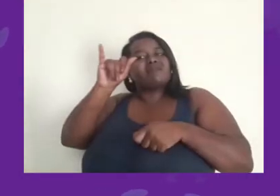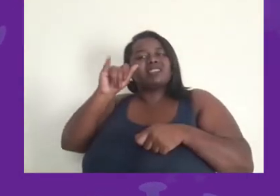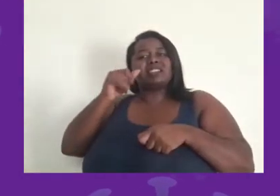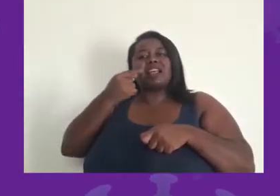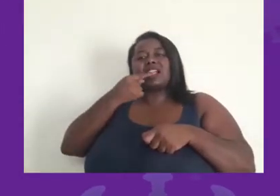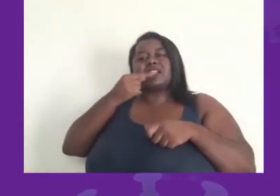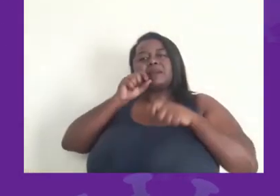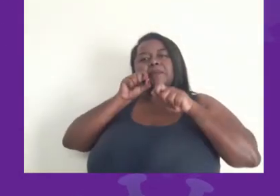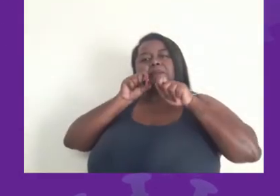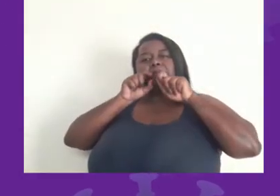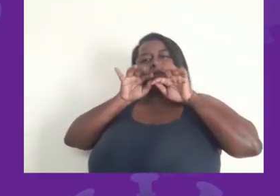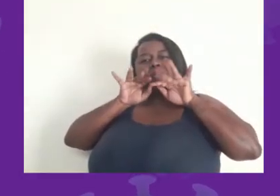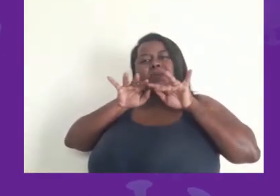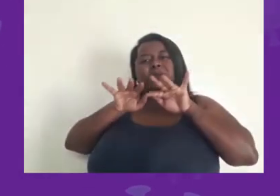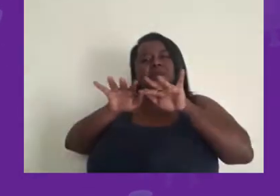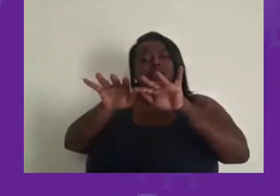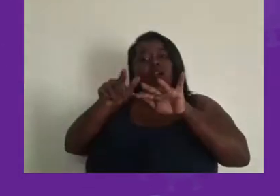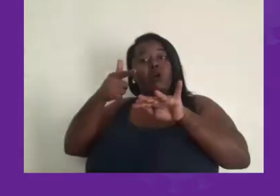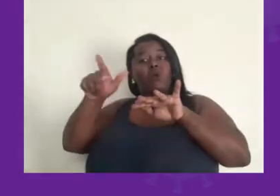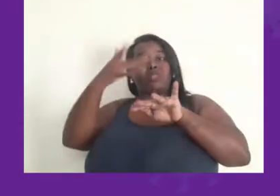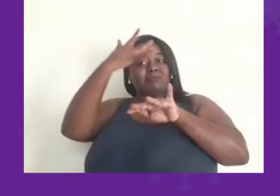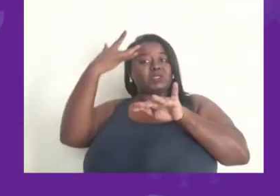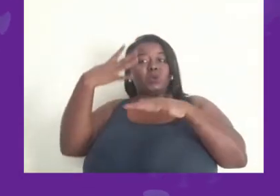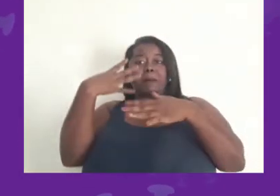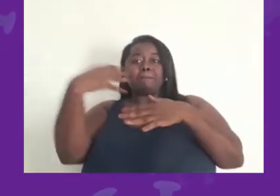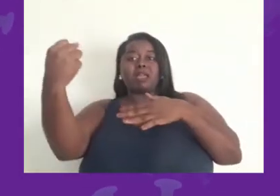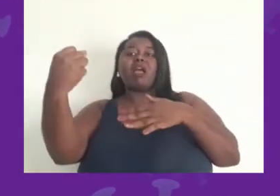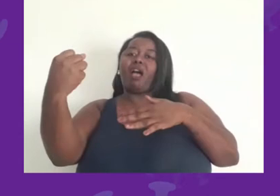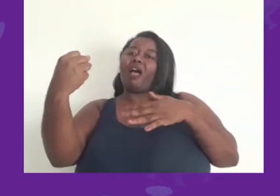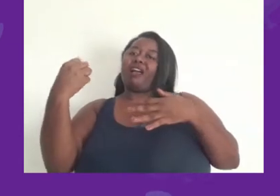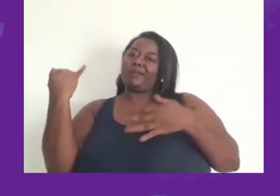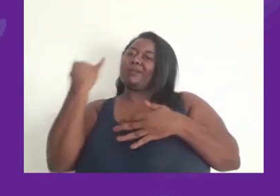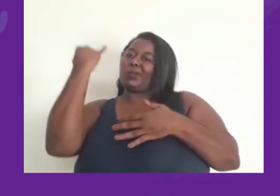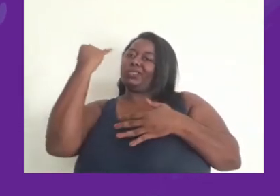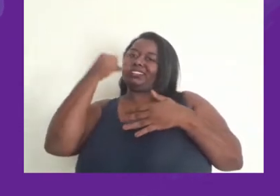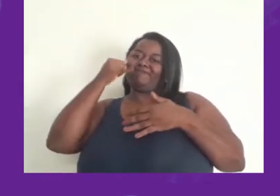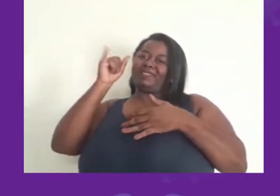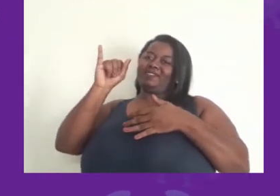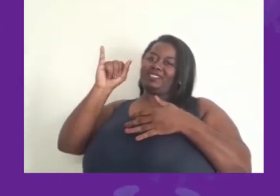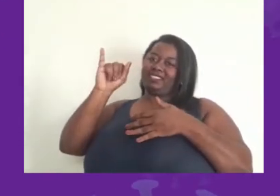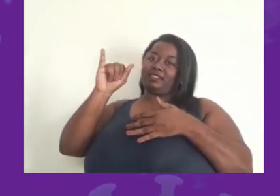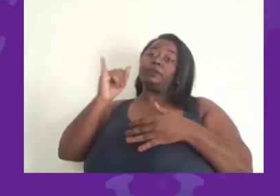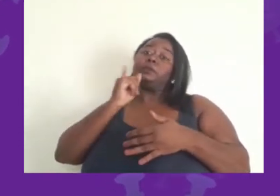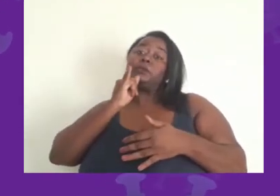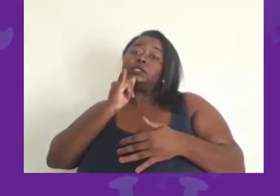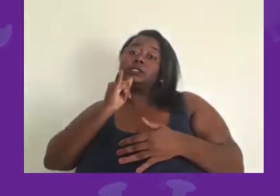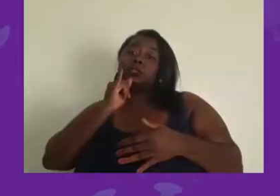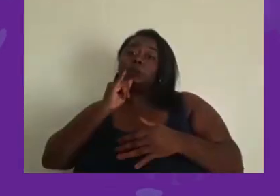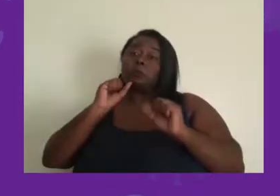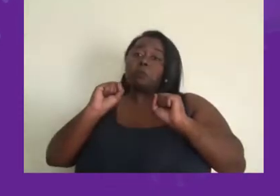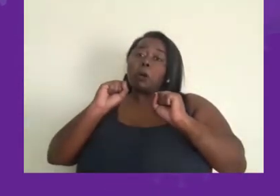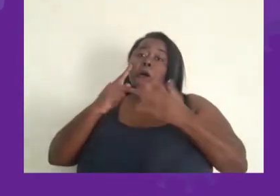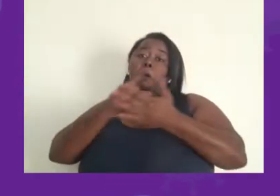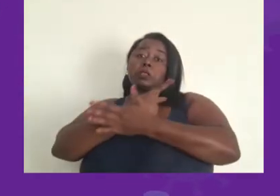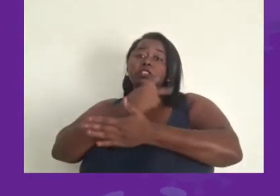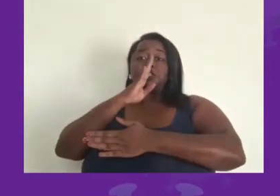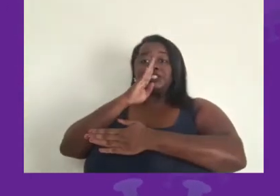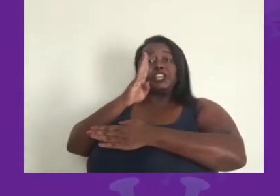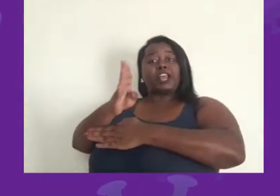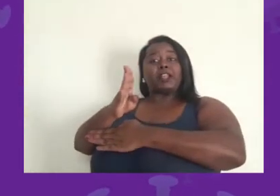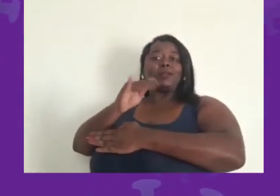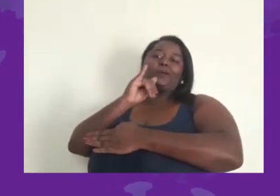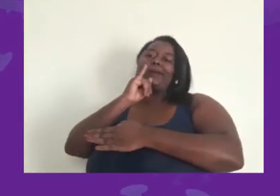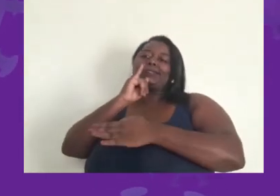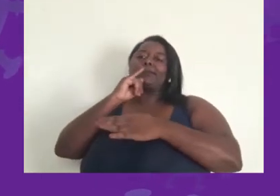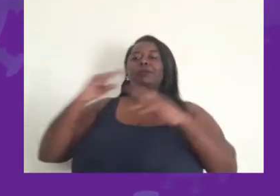pessoa alcance o rosto da outra, essas medidas têm que ser adotadas. Por exemplo, pode ser que essa transmissão